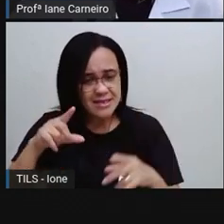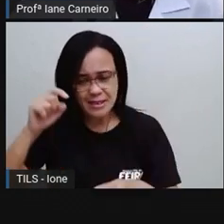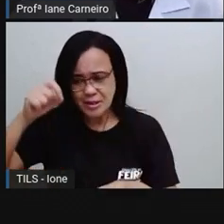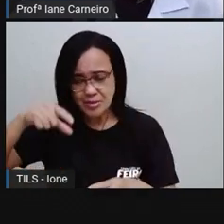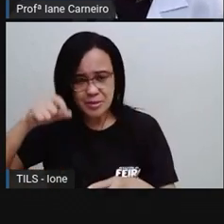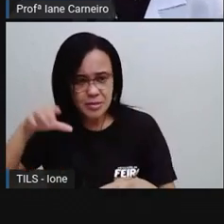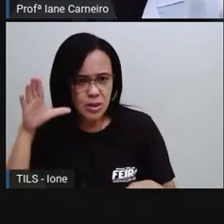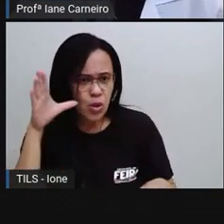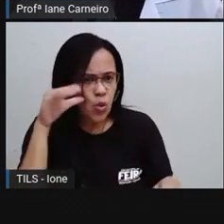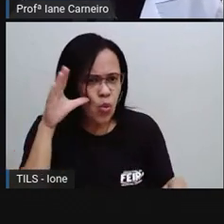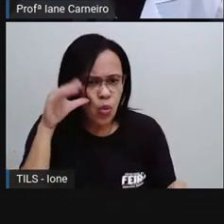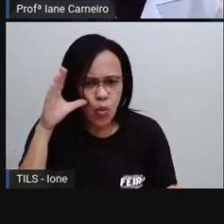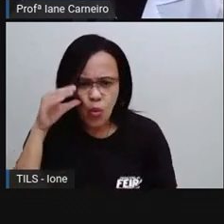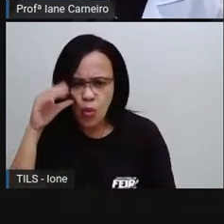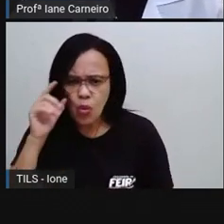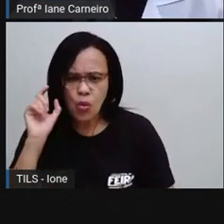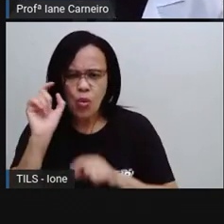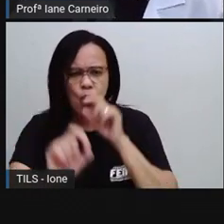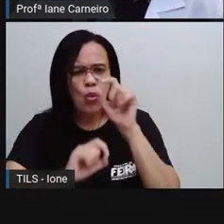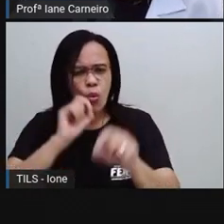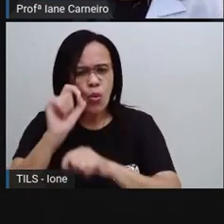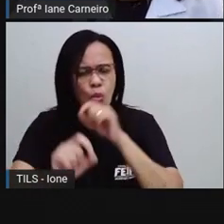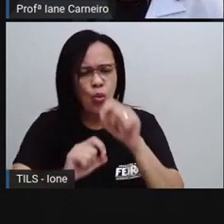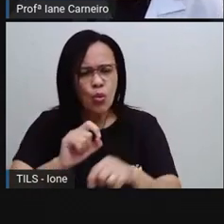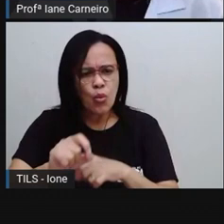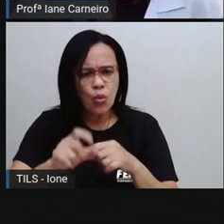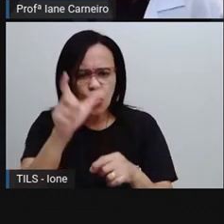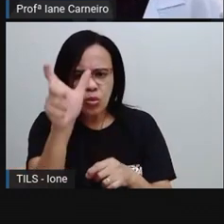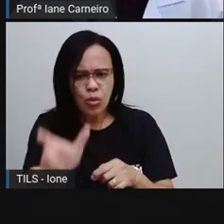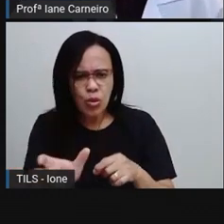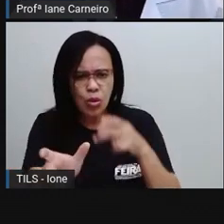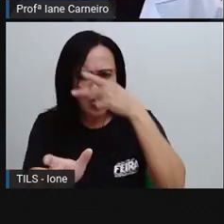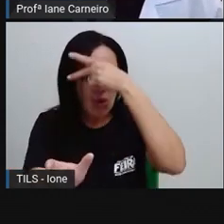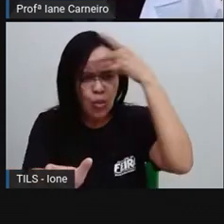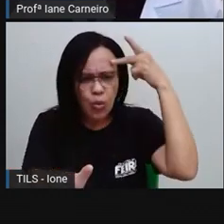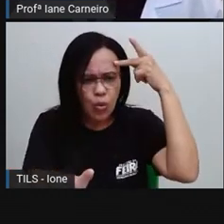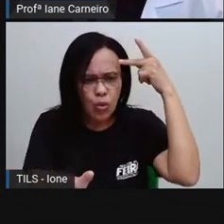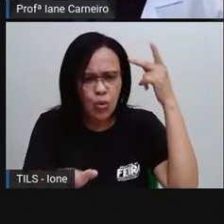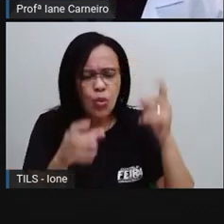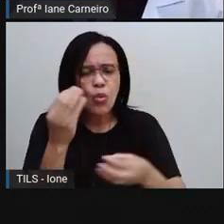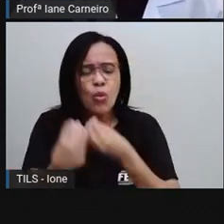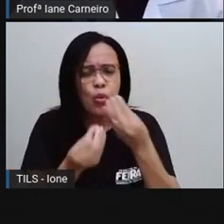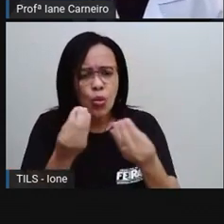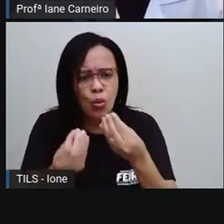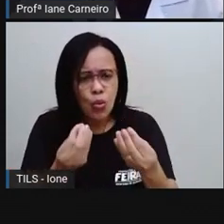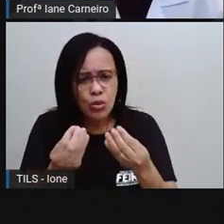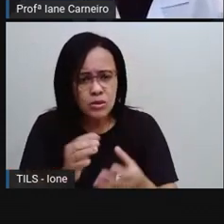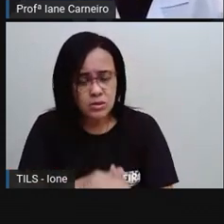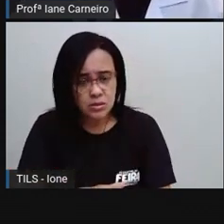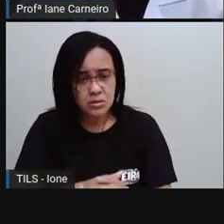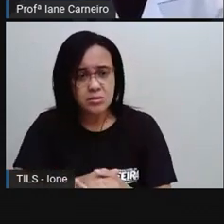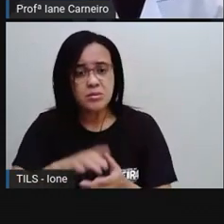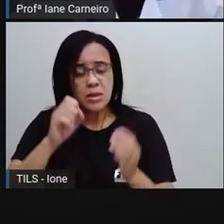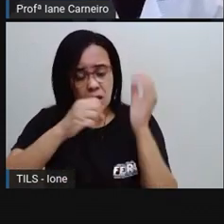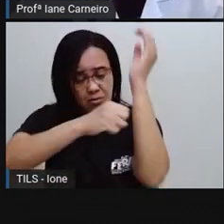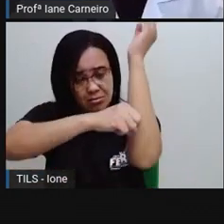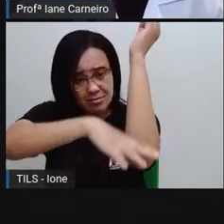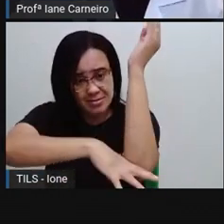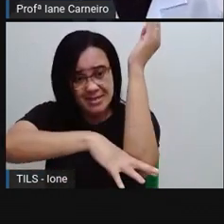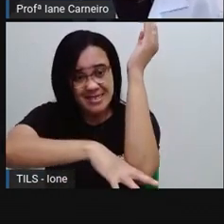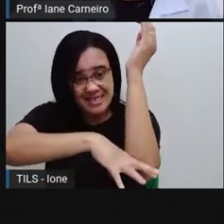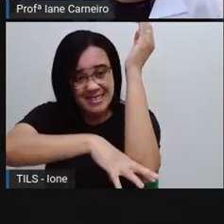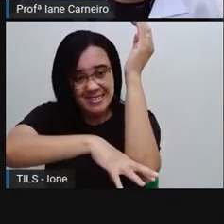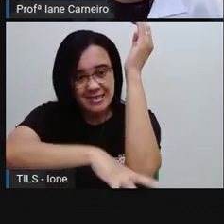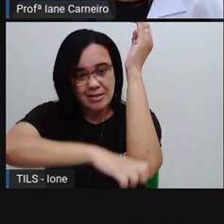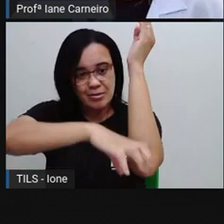perguntou. Quem é você? Eu sou a raiz que sustenta a planta. Retiro do solo os sais minerais